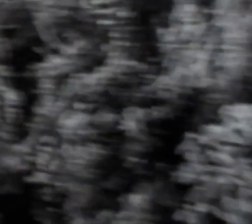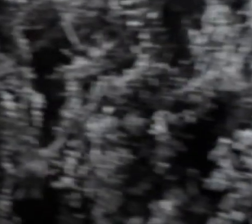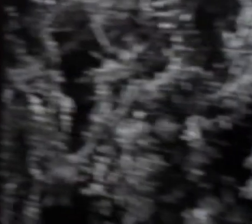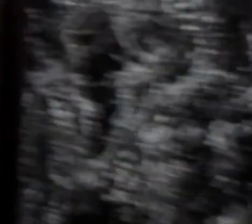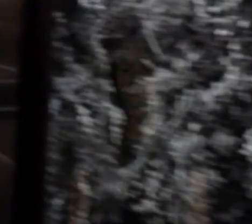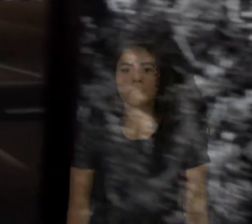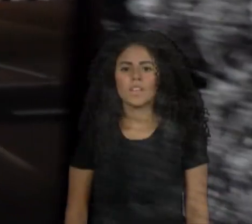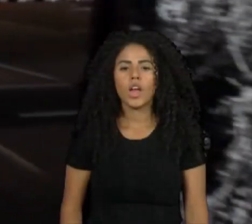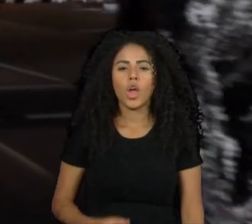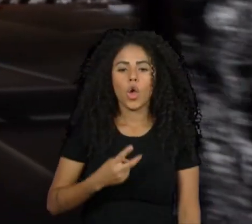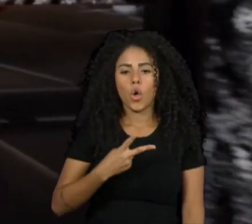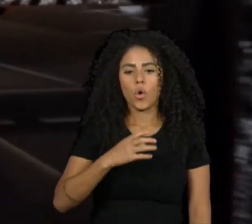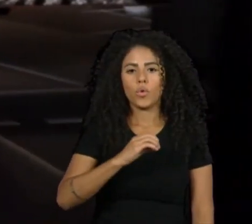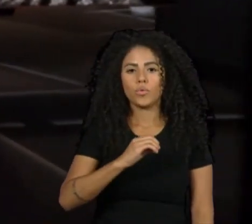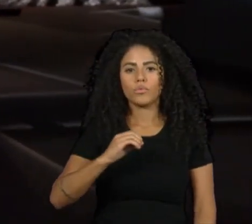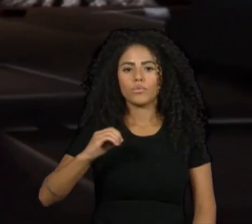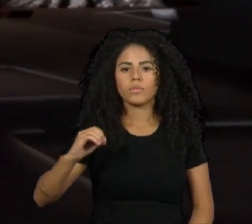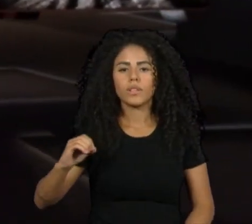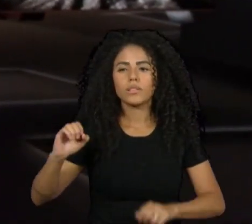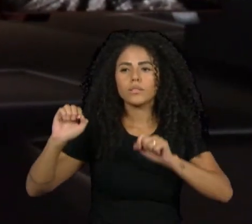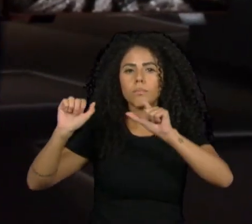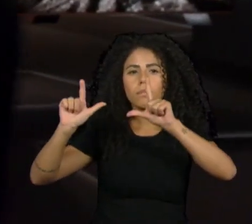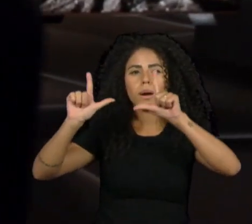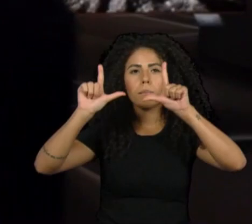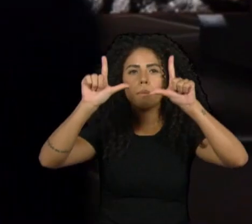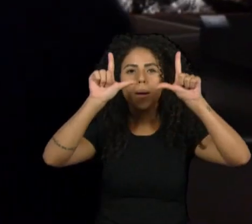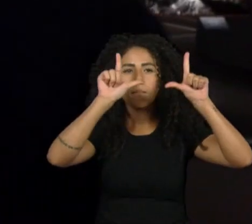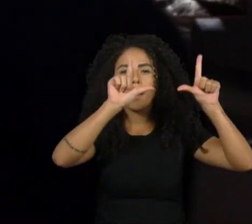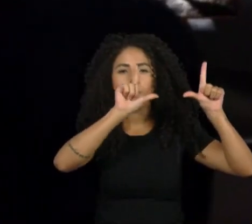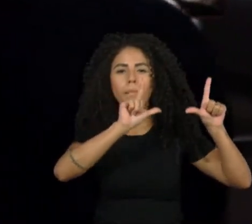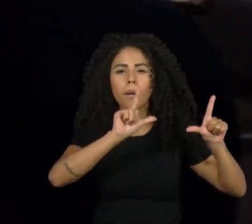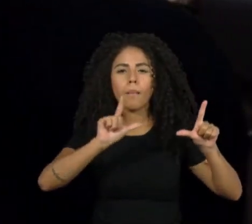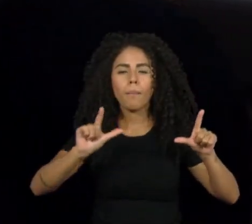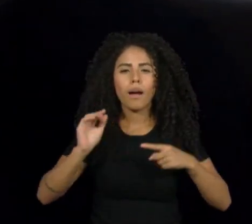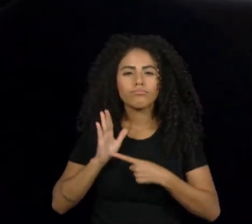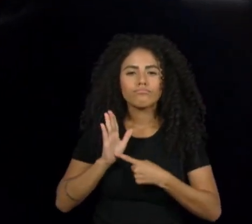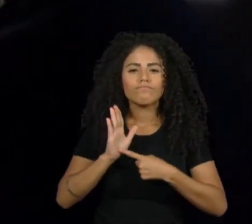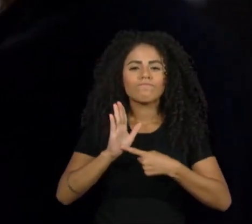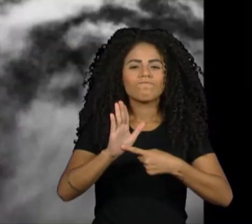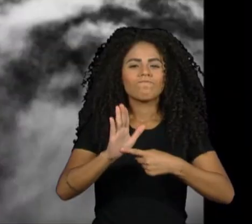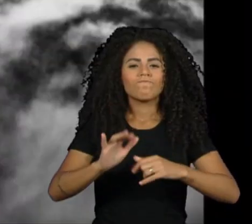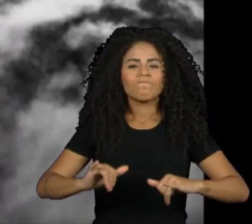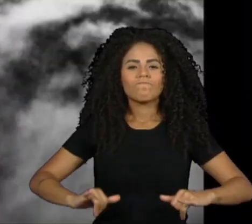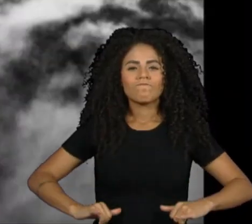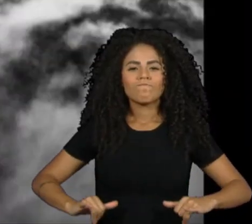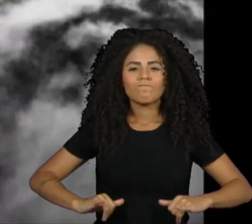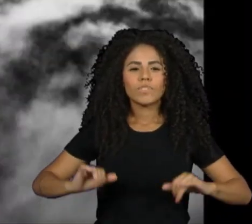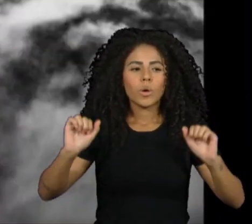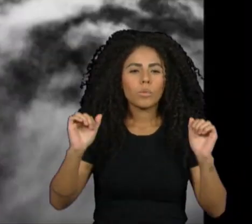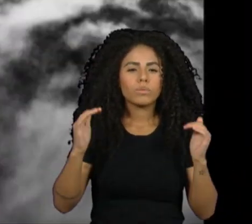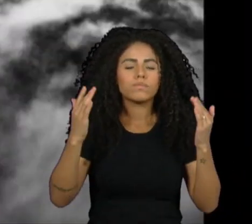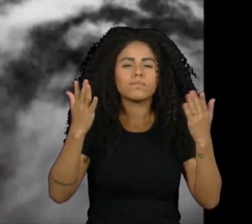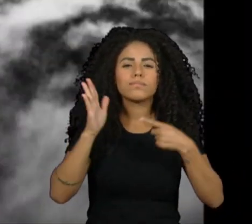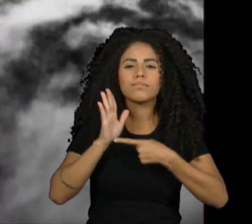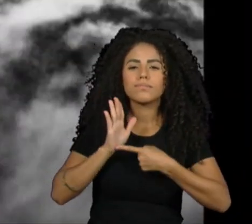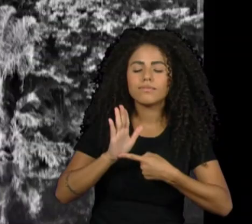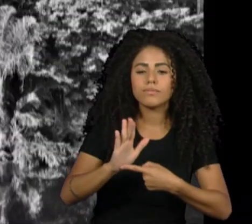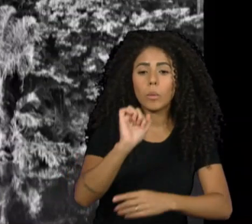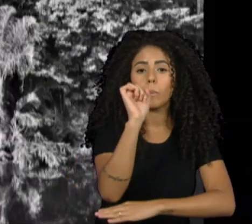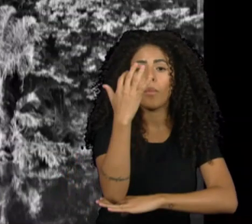Duzentas imagens contundentes, indiscutíveis, celebram o que resta da floresta.